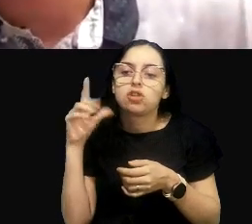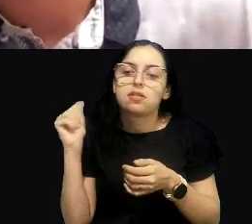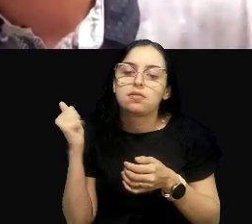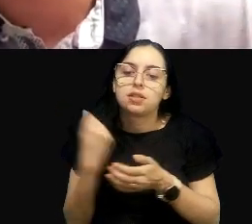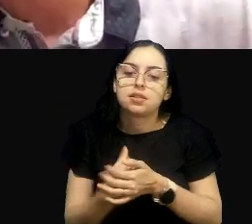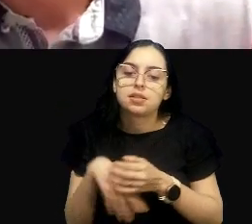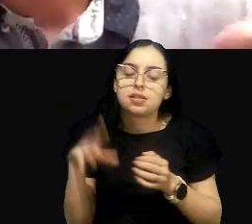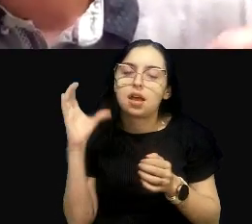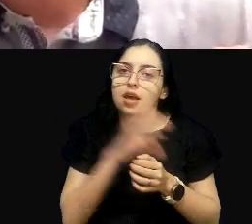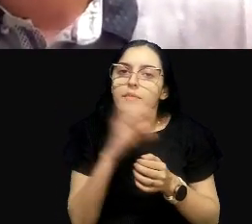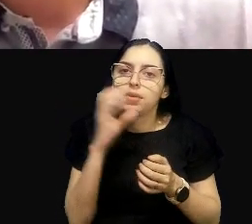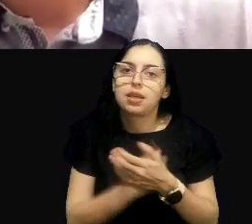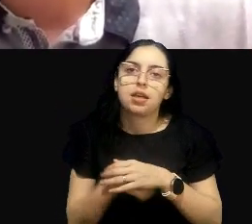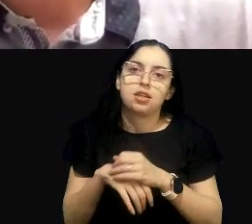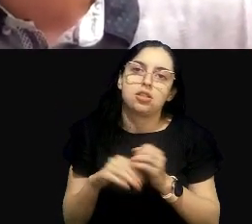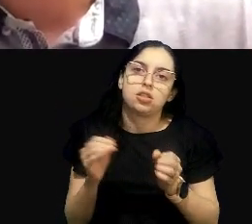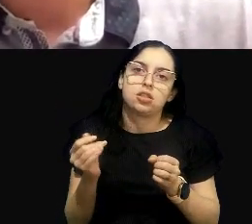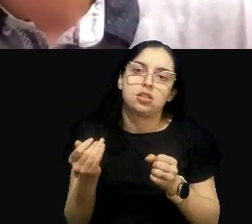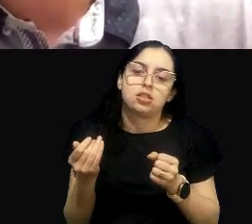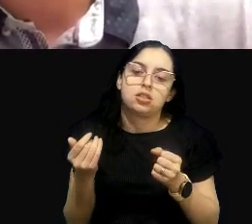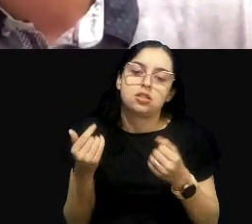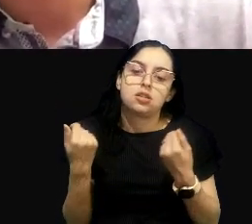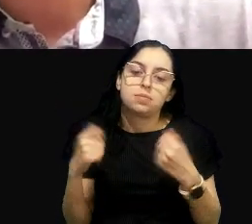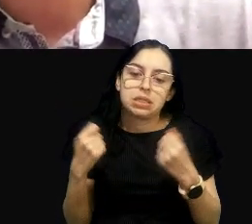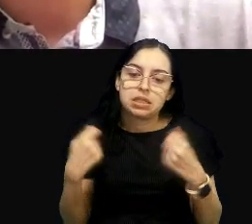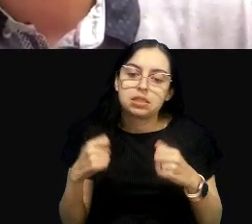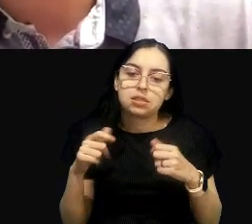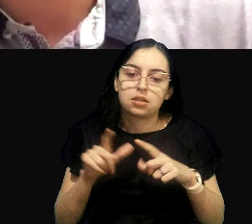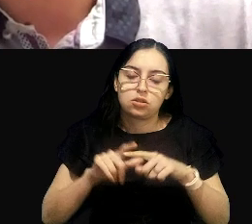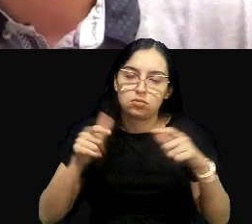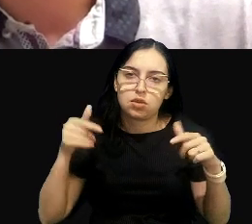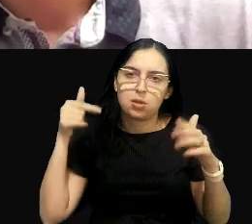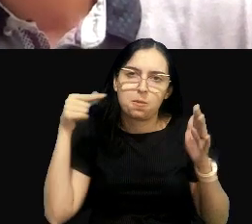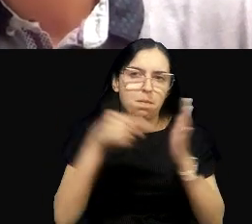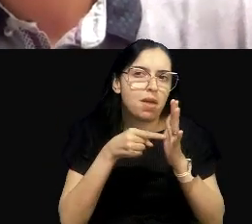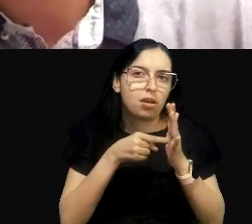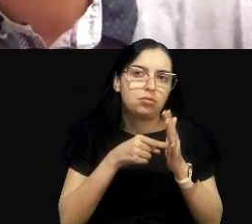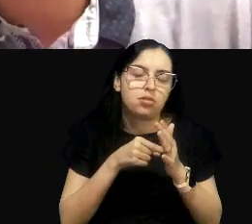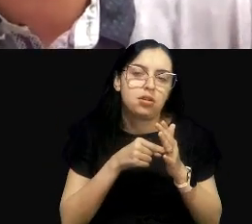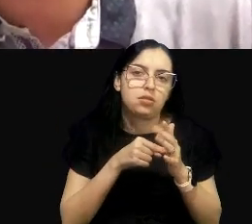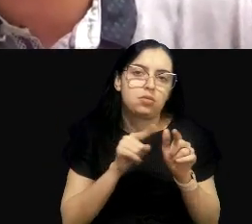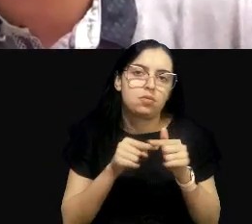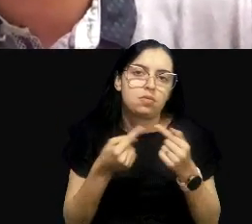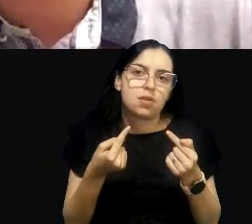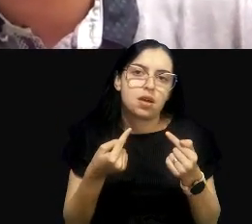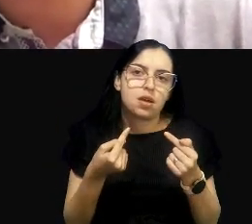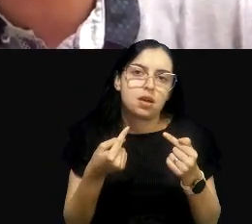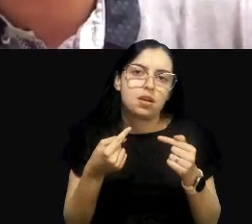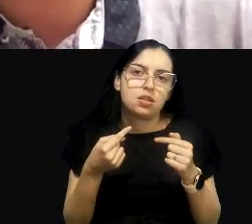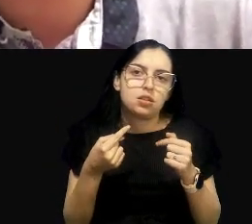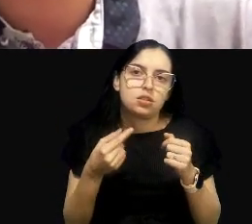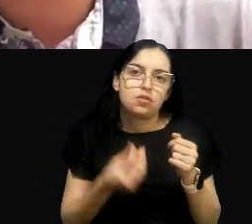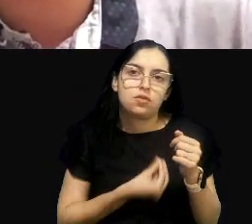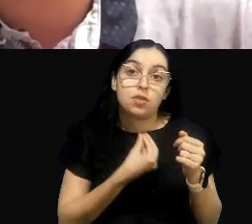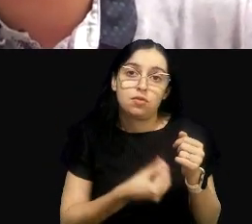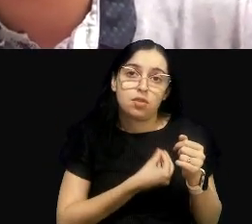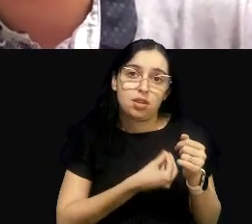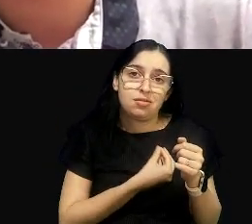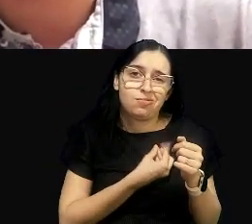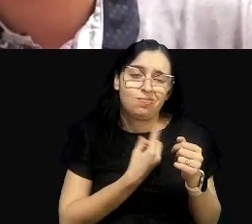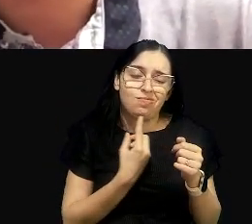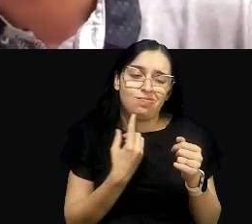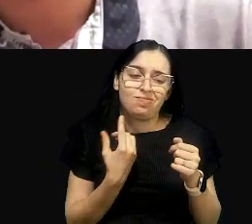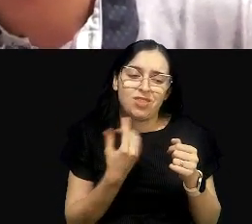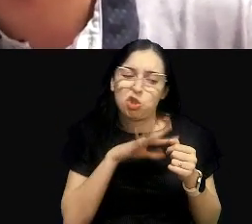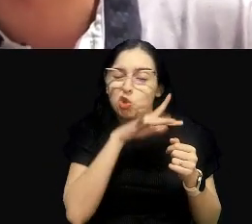enxugar gelo, talvez sejam necessárias em ambientes tão impactados como esse, sob pena de ter que conviver com uma situação extremamente desagradável